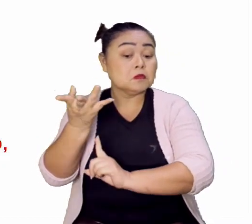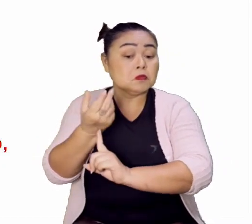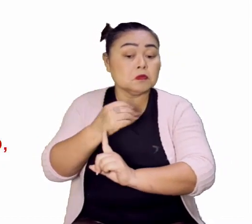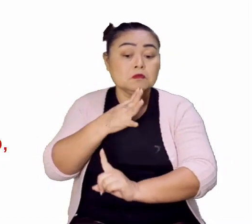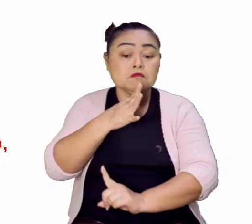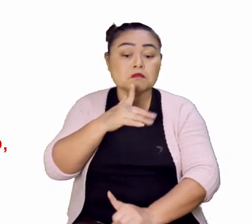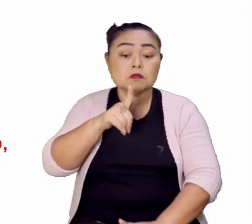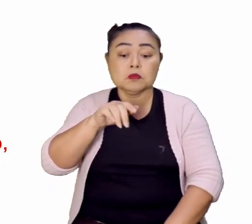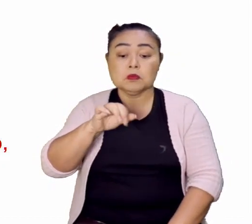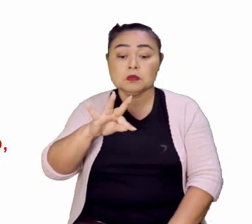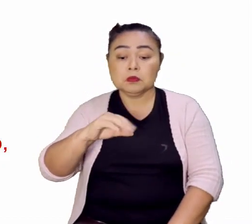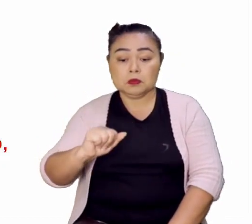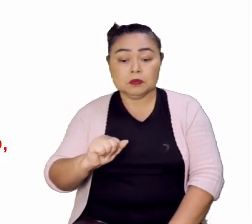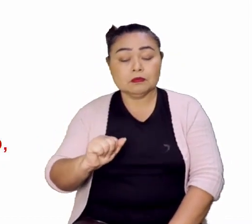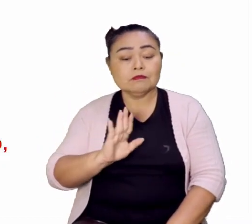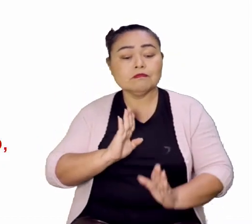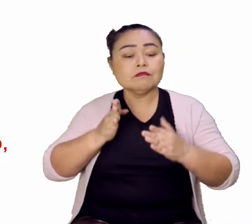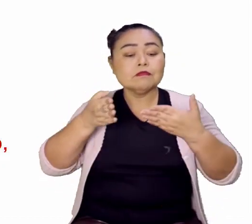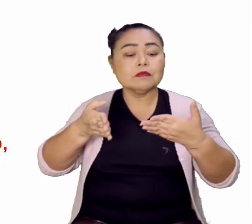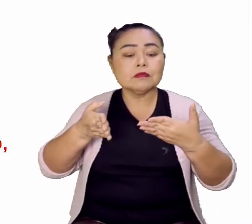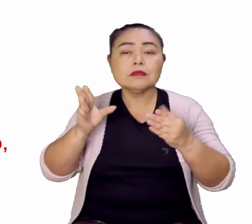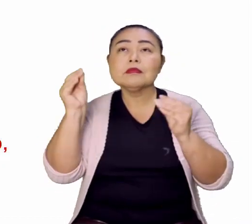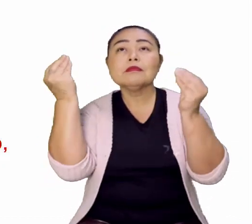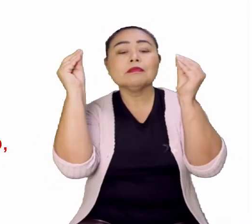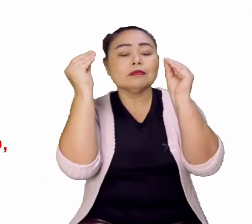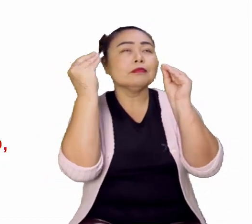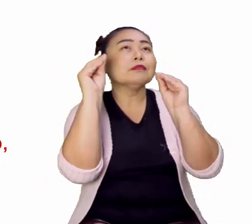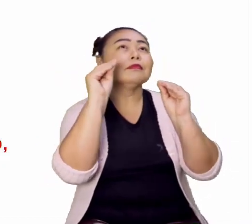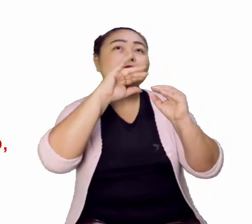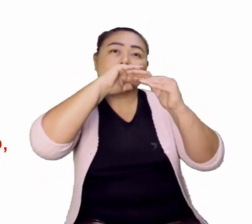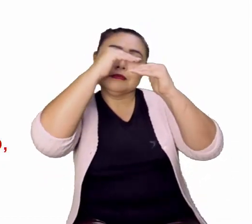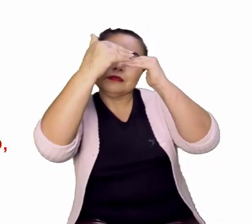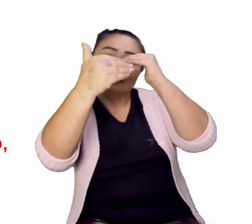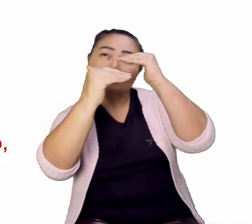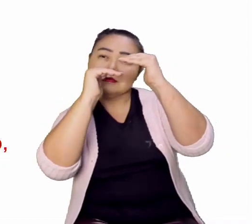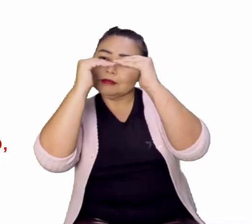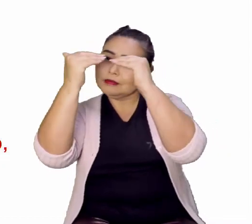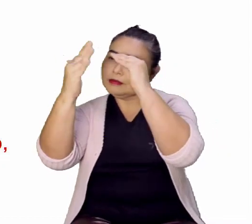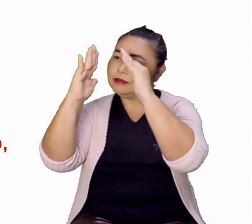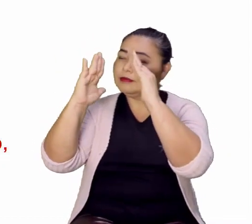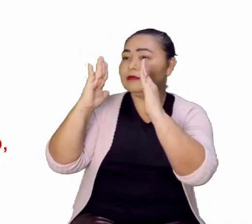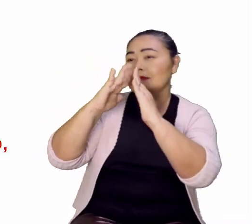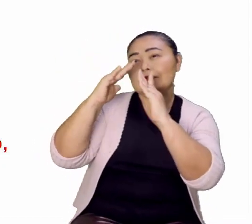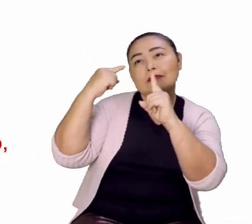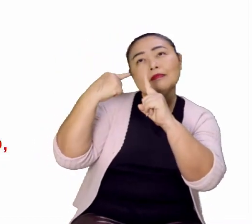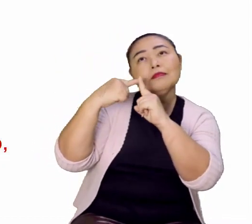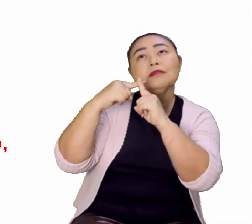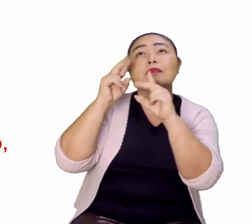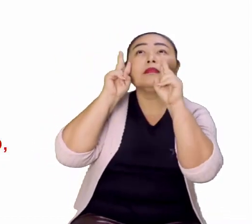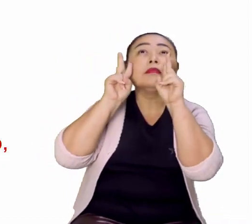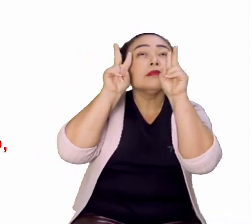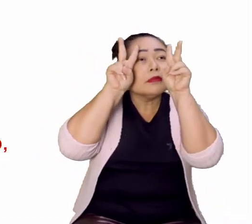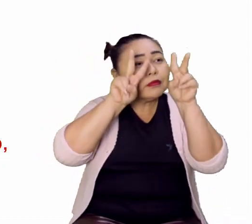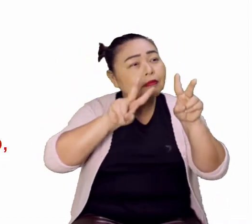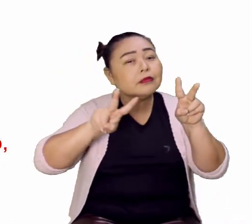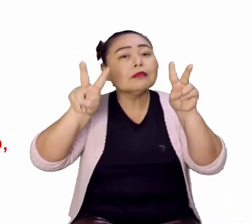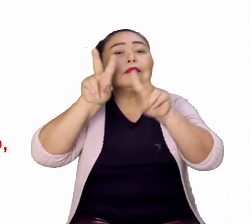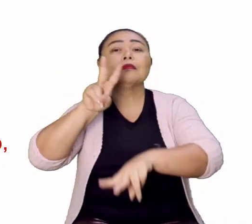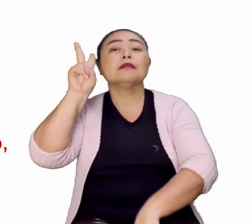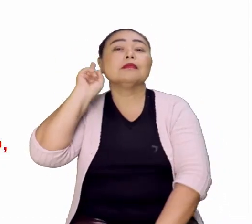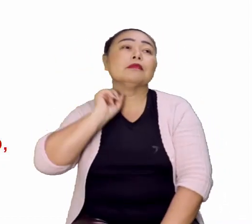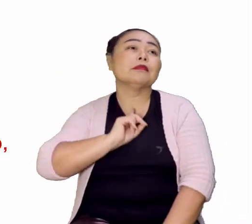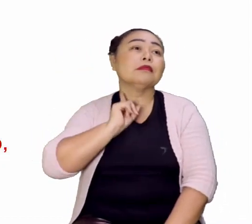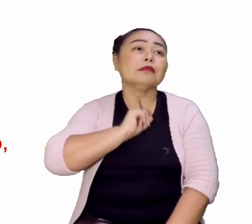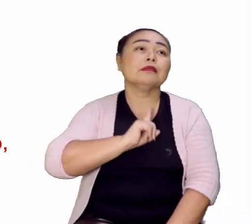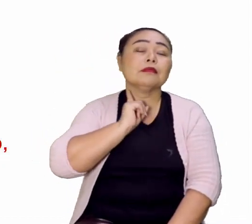arte conhecida como gótica, especialmente na decoração dos interiores da igreja, muito, muito, muito e visível na região de Minas Gerais, ok?